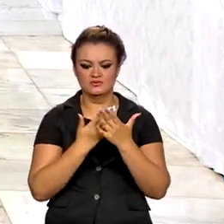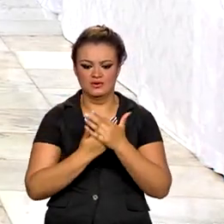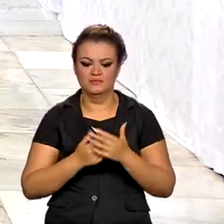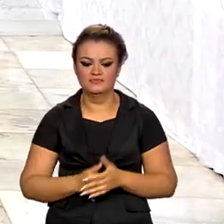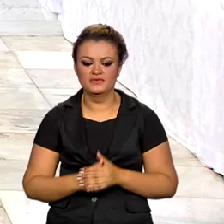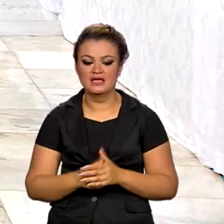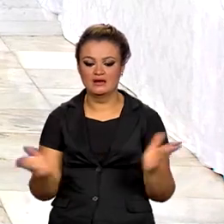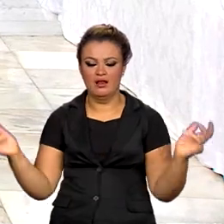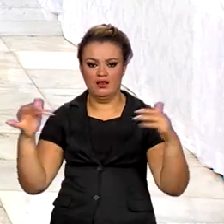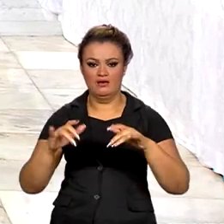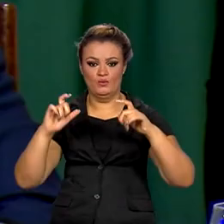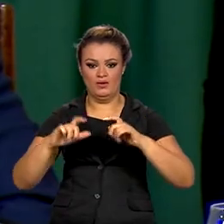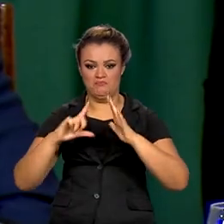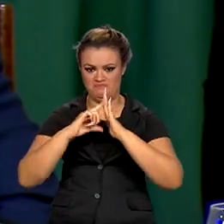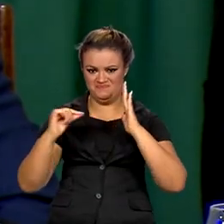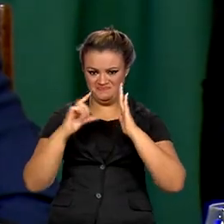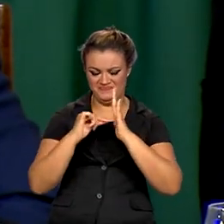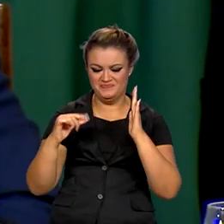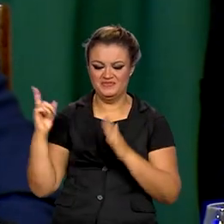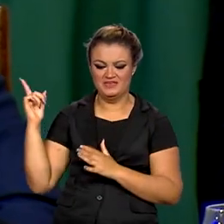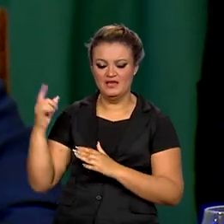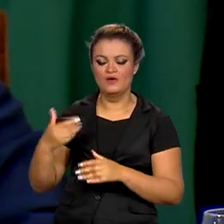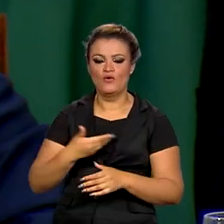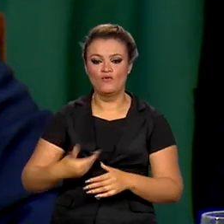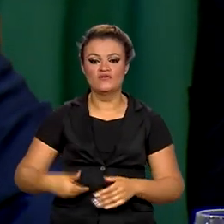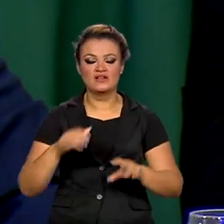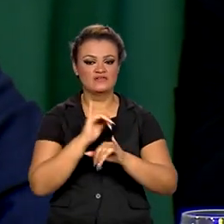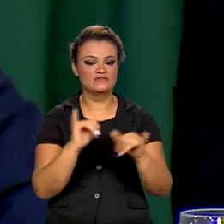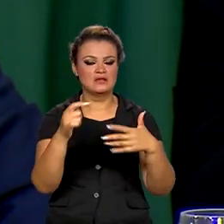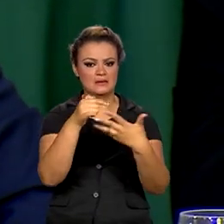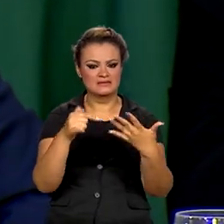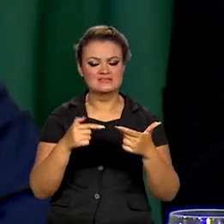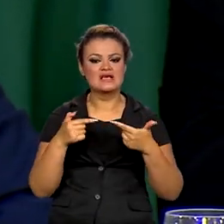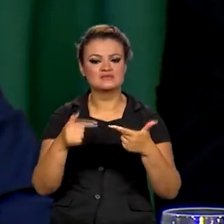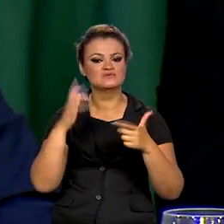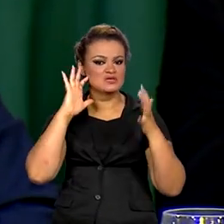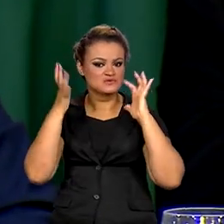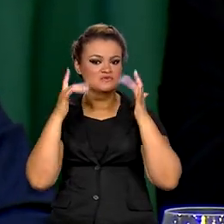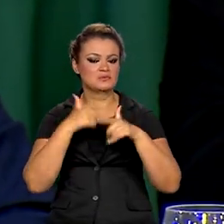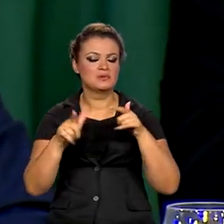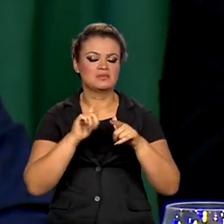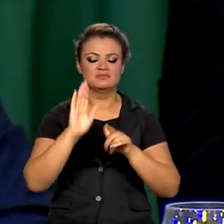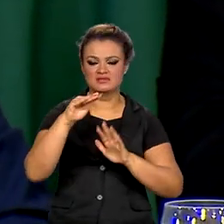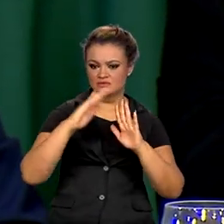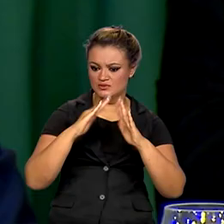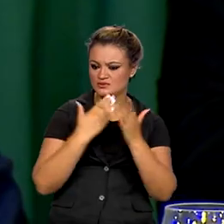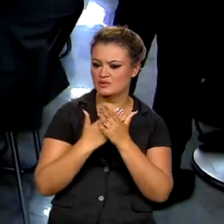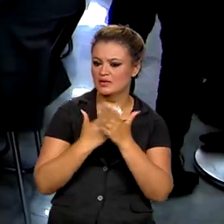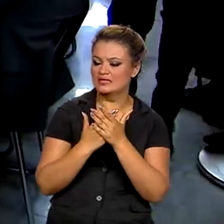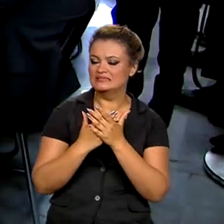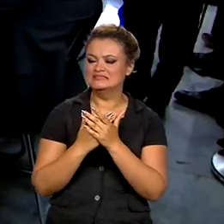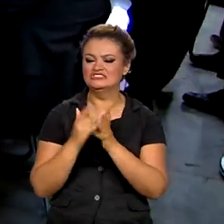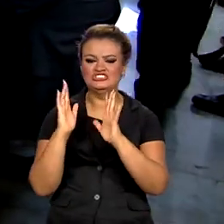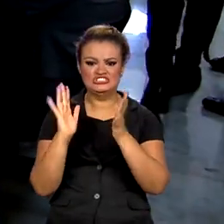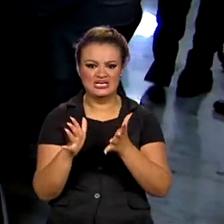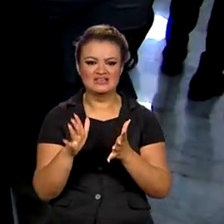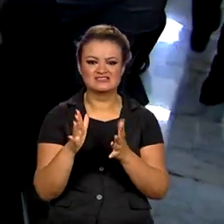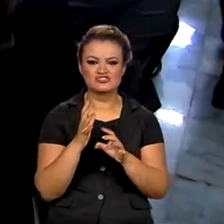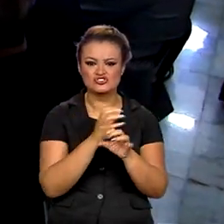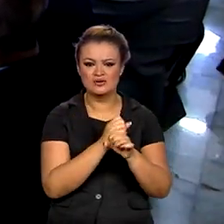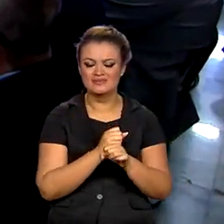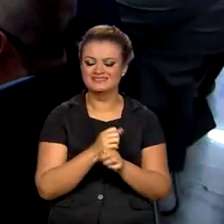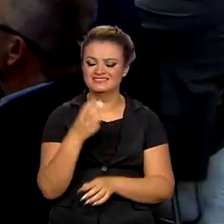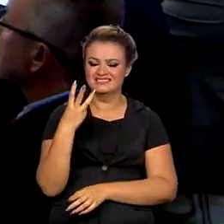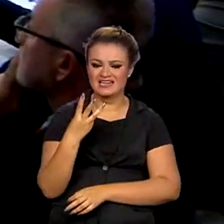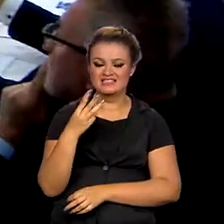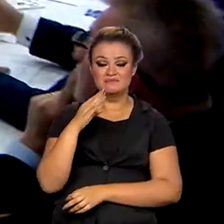encontro no Palácio do Planalto, o Governo Federal anunciou uma série de ações para enfrentar o problema que, somadas, passam de mais